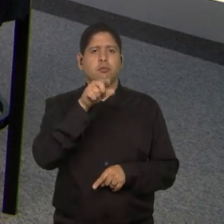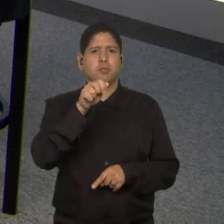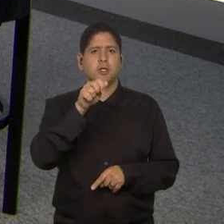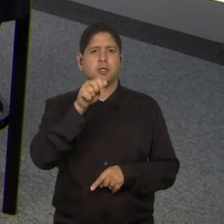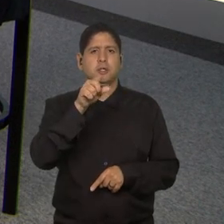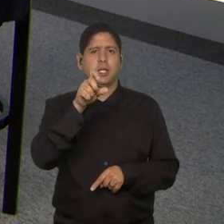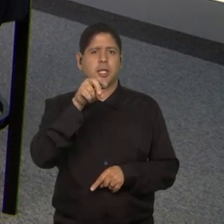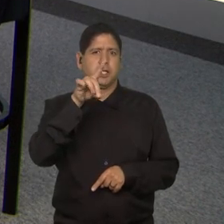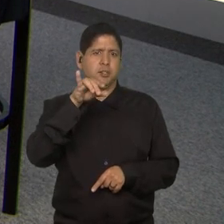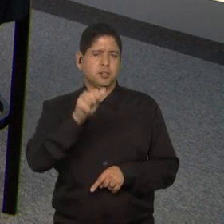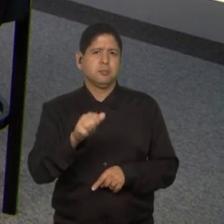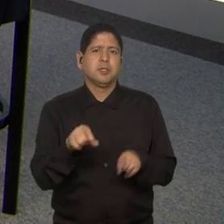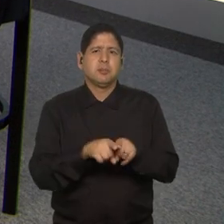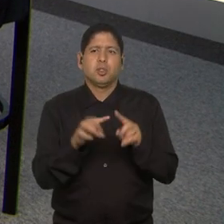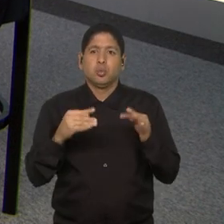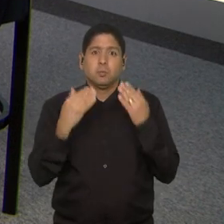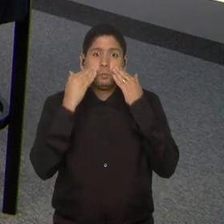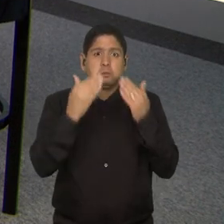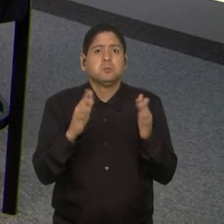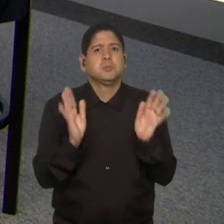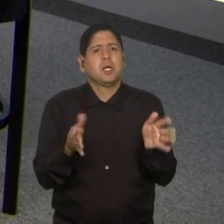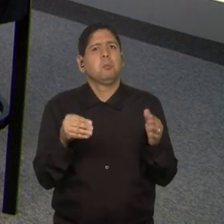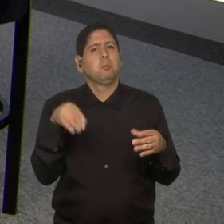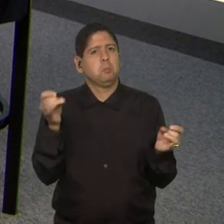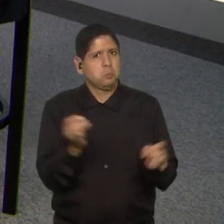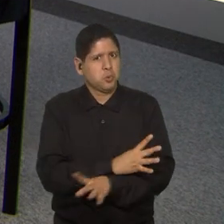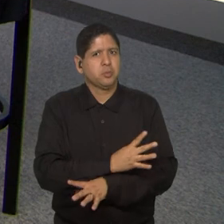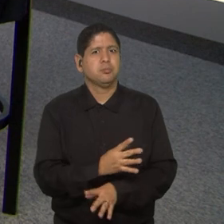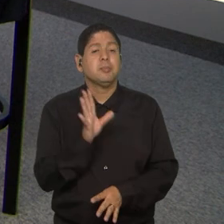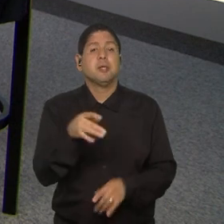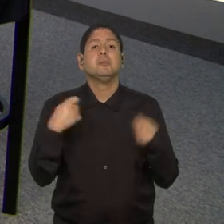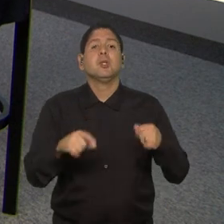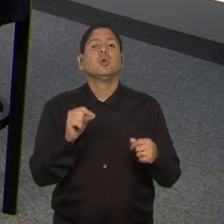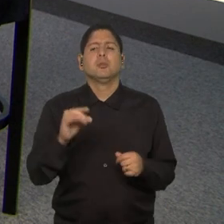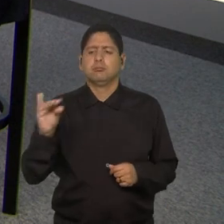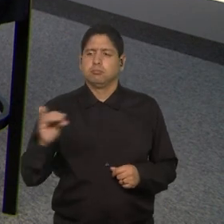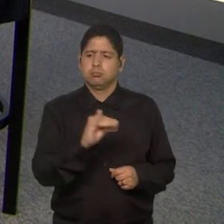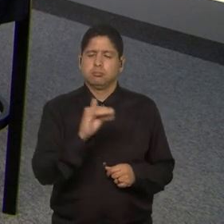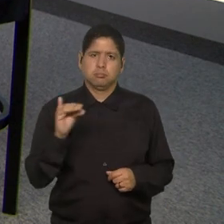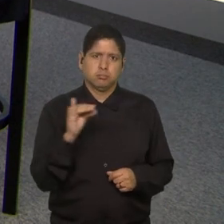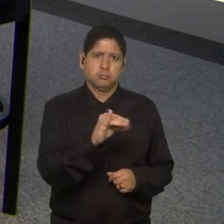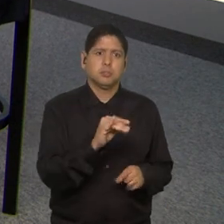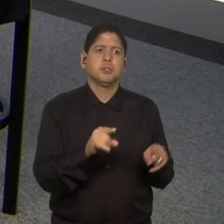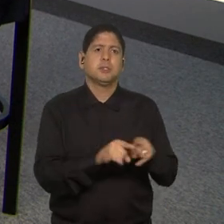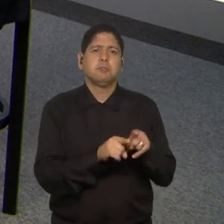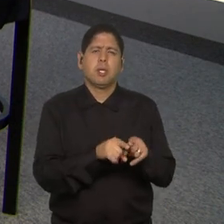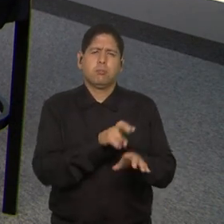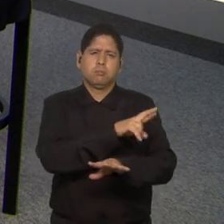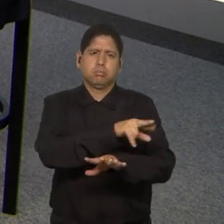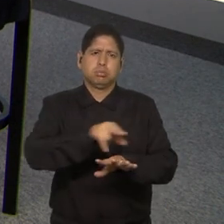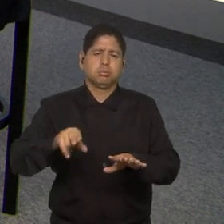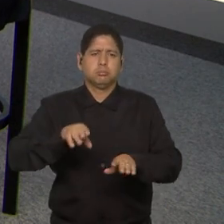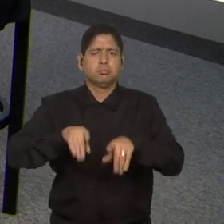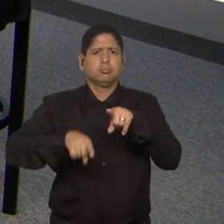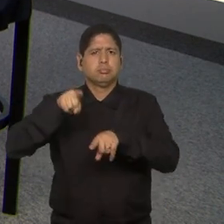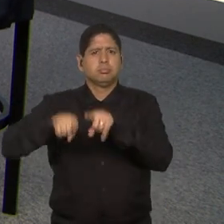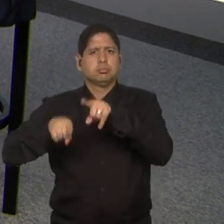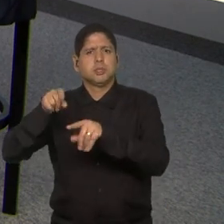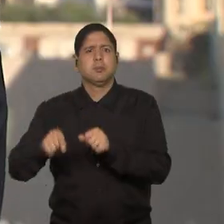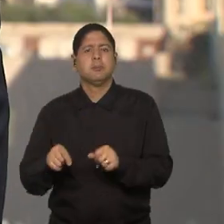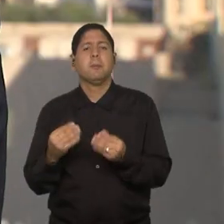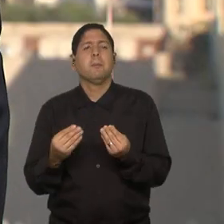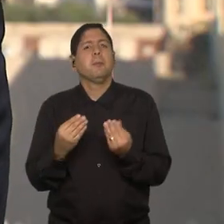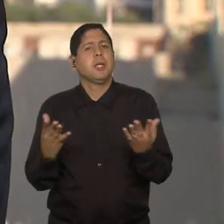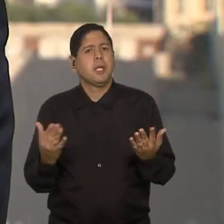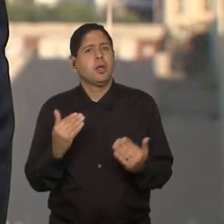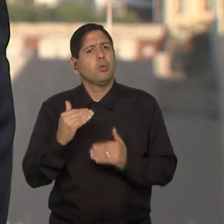eu acho que todos os sinais estão aí. Agora, a tem que continuar o quê? É um investimento nos seus mais variados níveis da pirante para